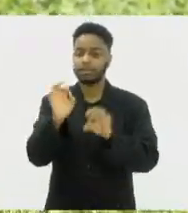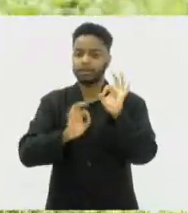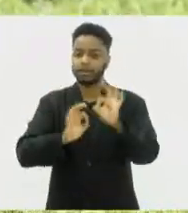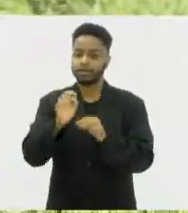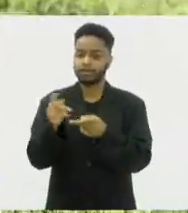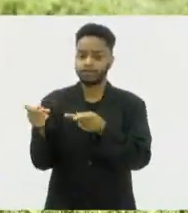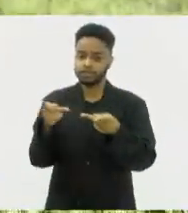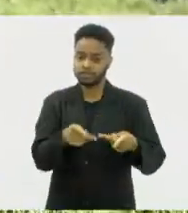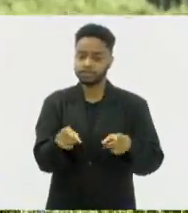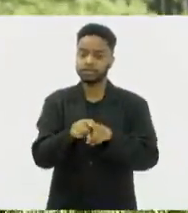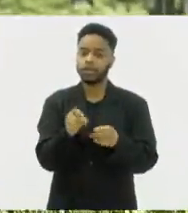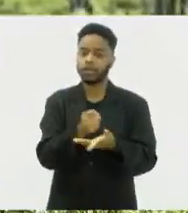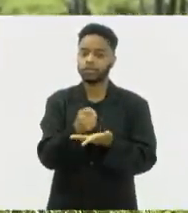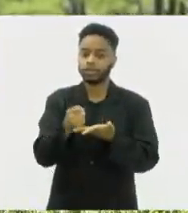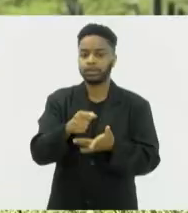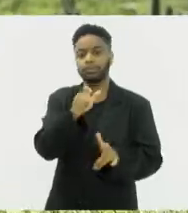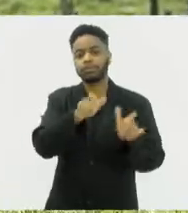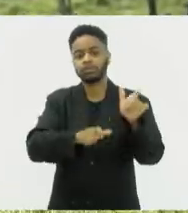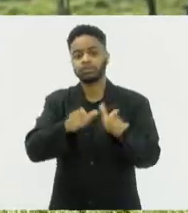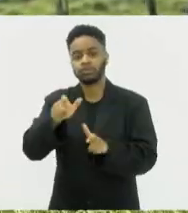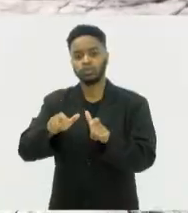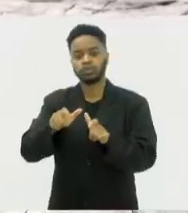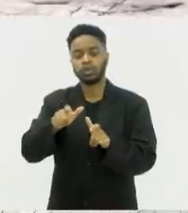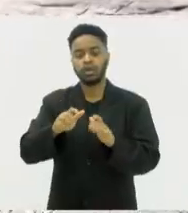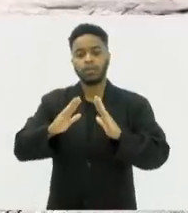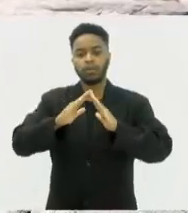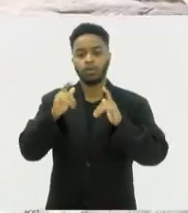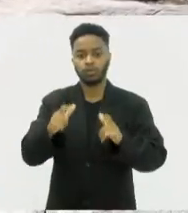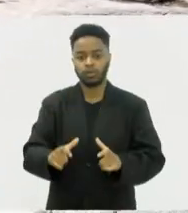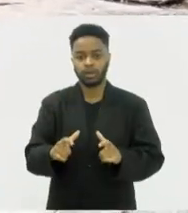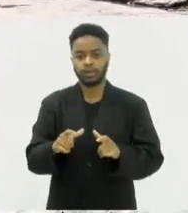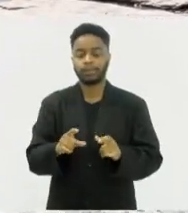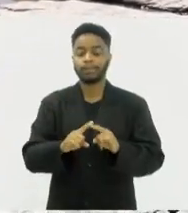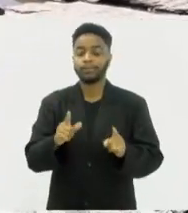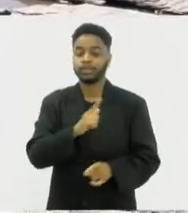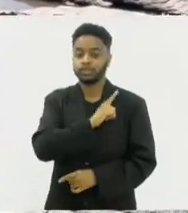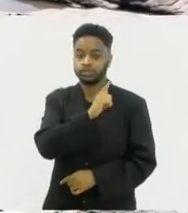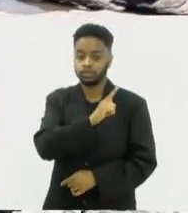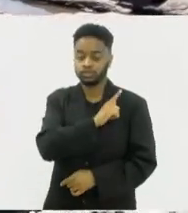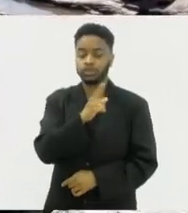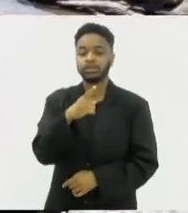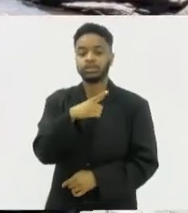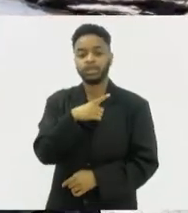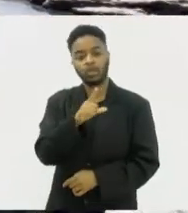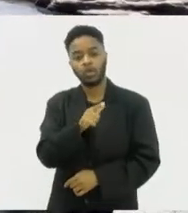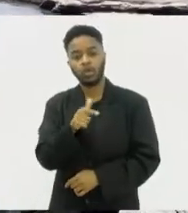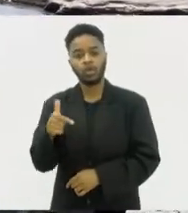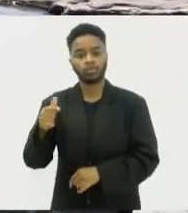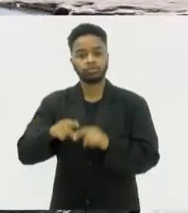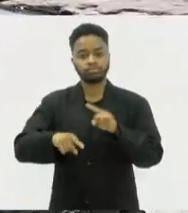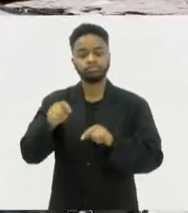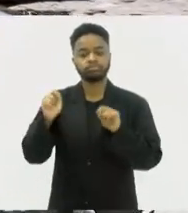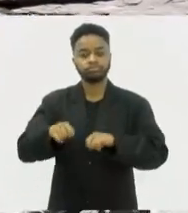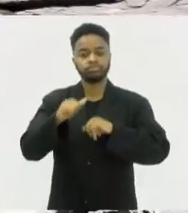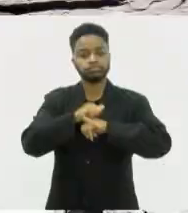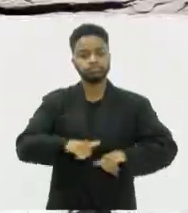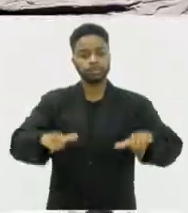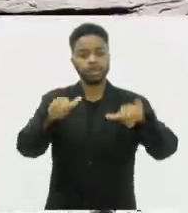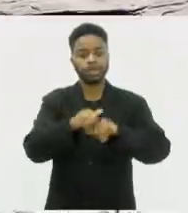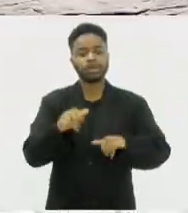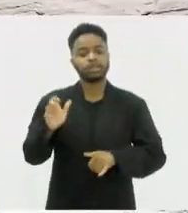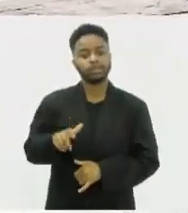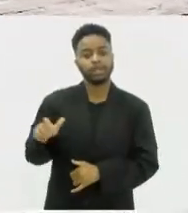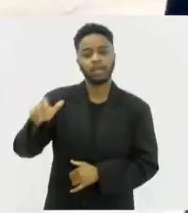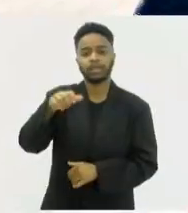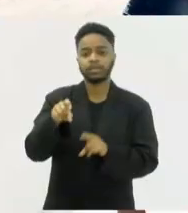visita contratando prestadores de serviços locais. Já os gestores contam com mais um produto para promover as trilhas e os atrativos